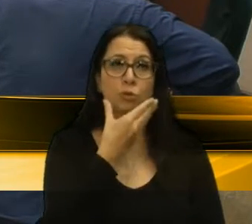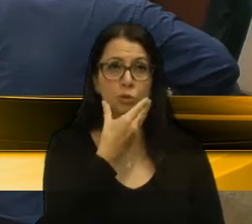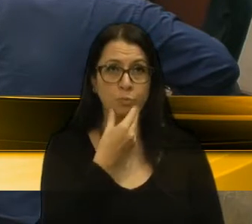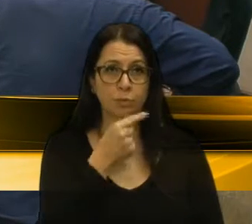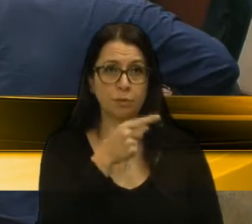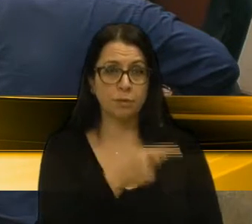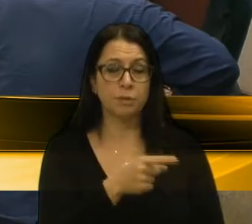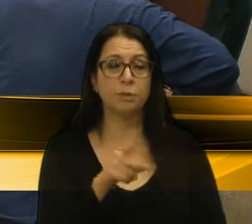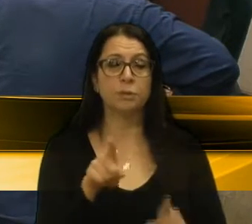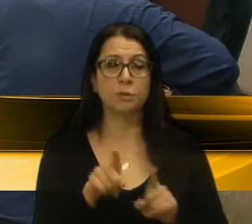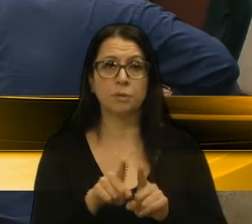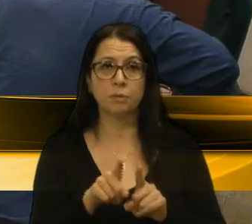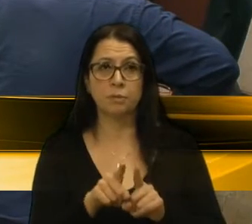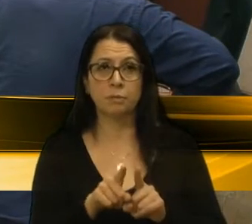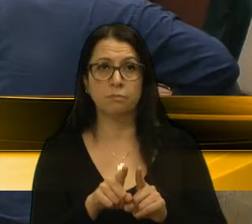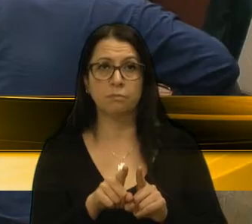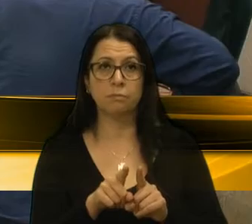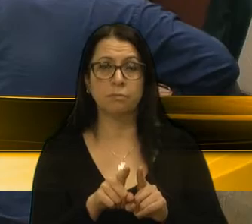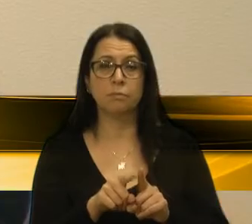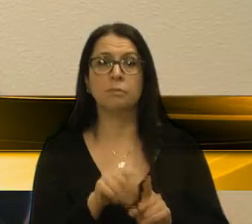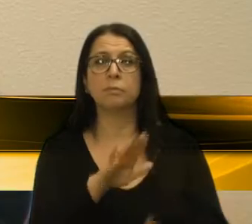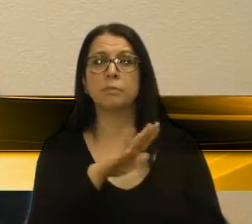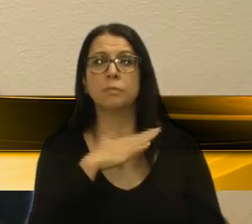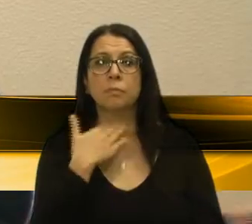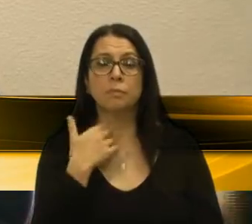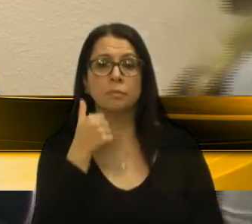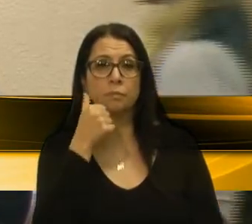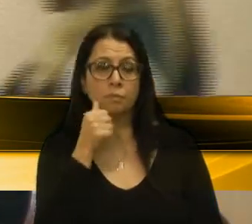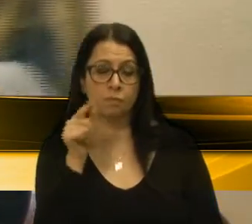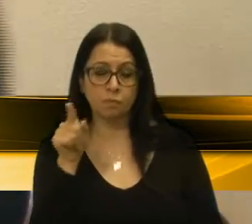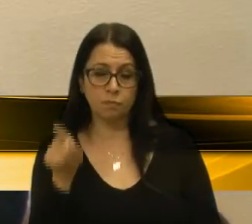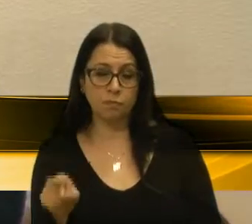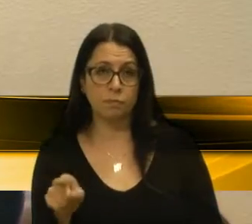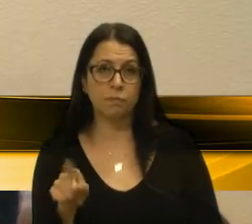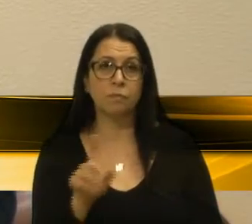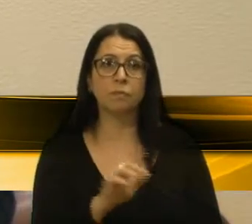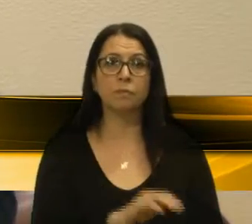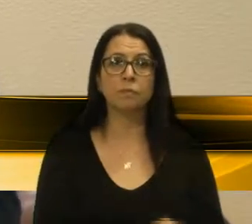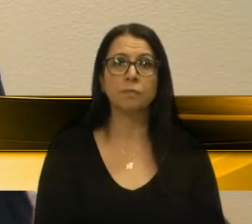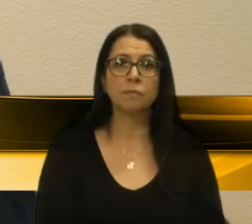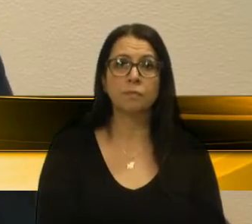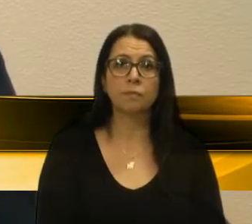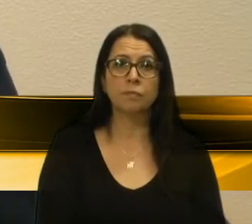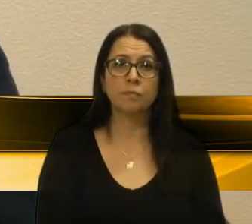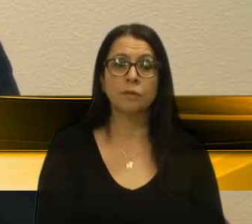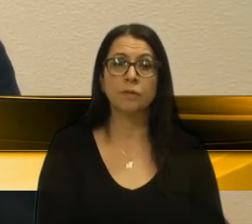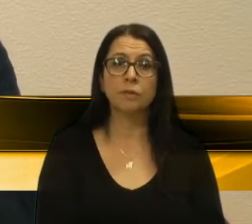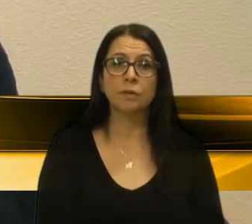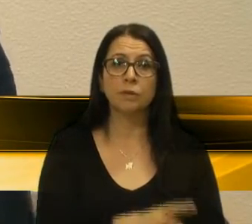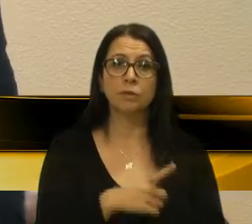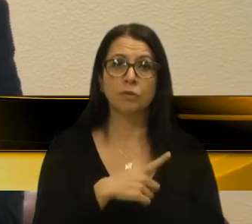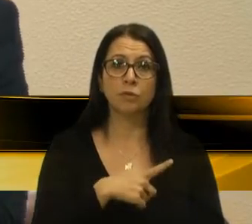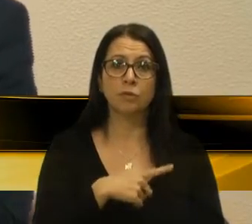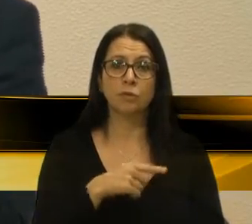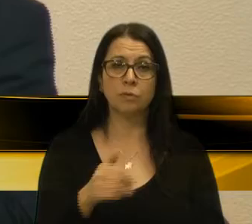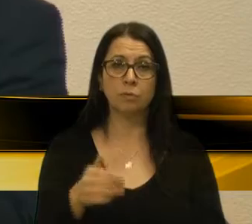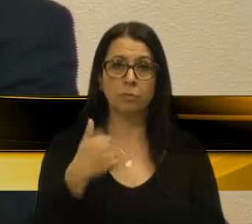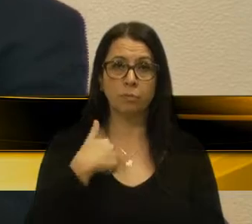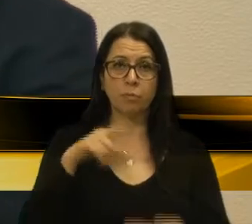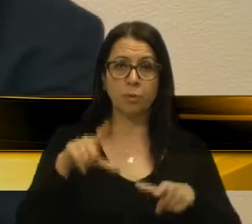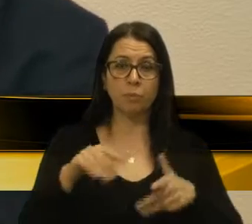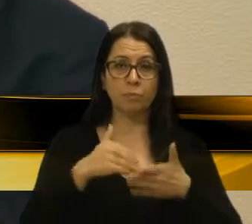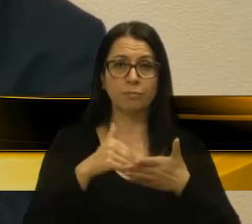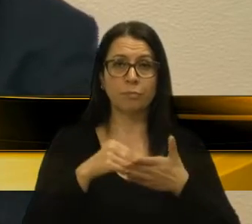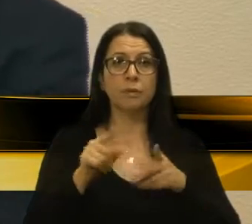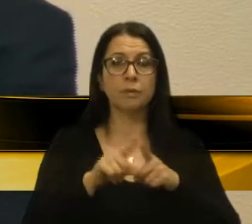e também do falecimento da dona Malene e das Graças Ribeira da Silva, eles chegaram até o meu gabinete e